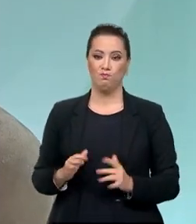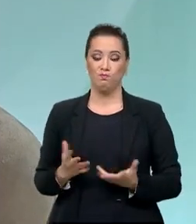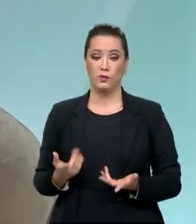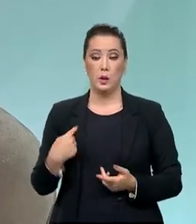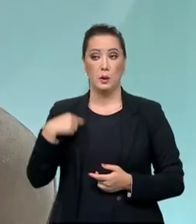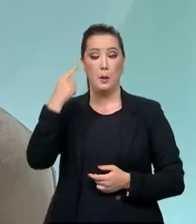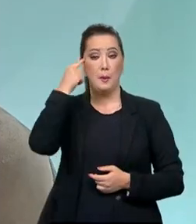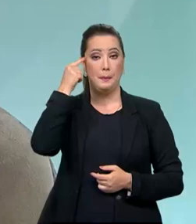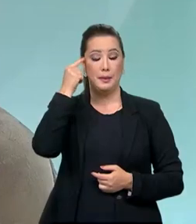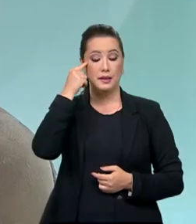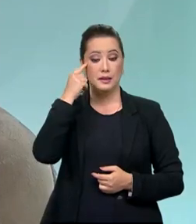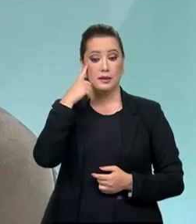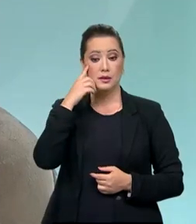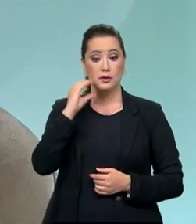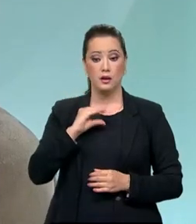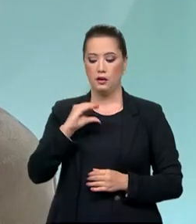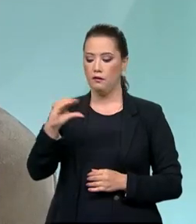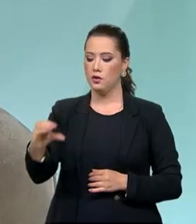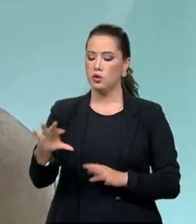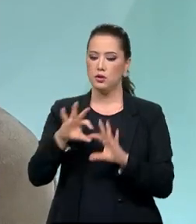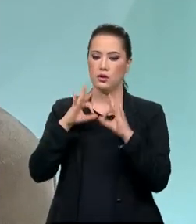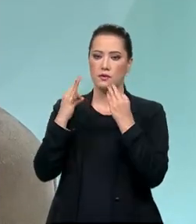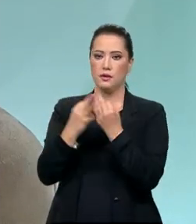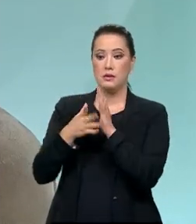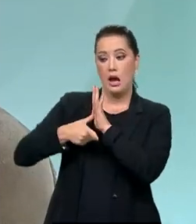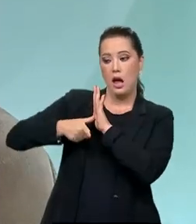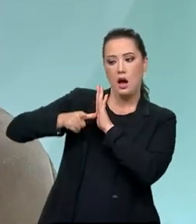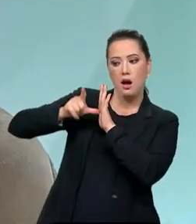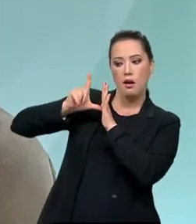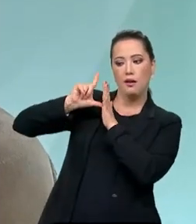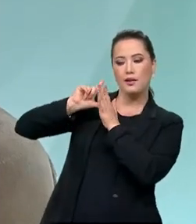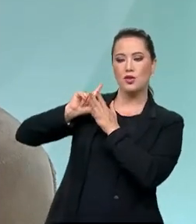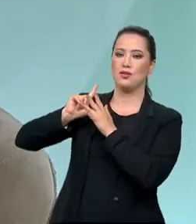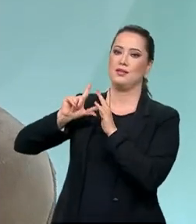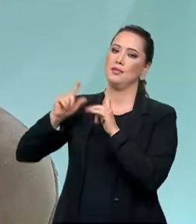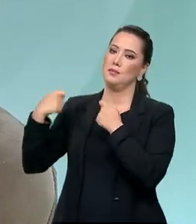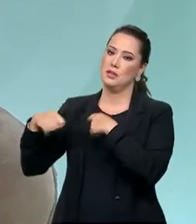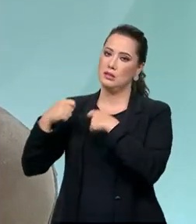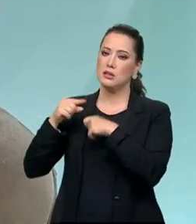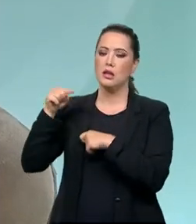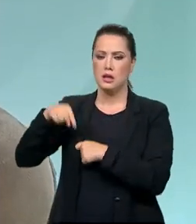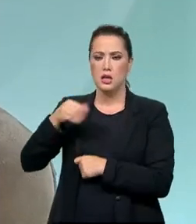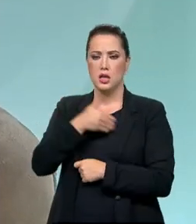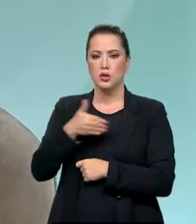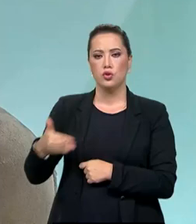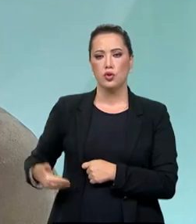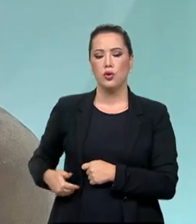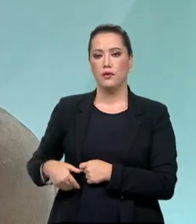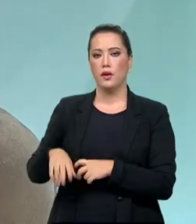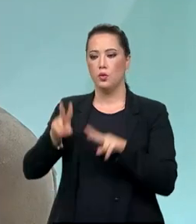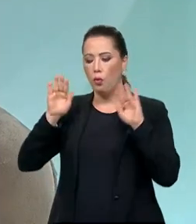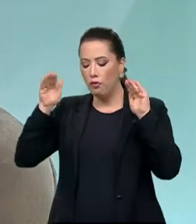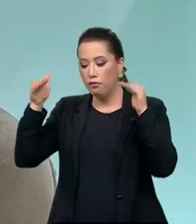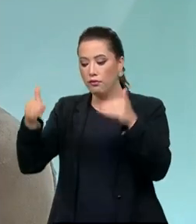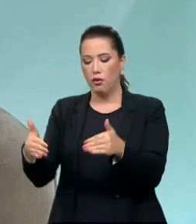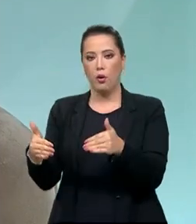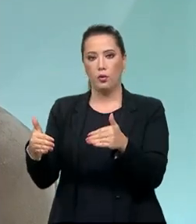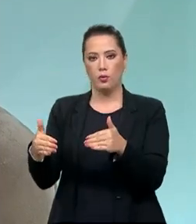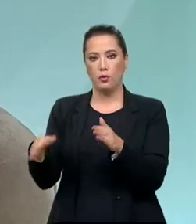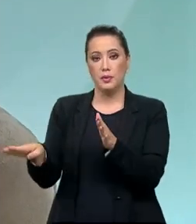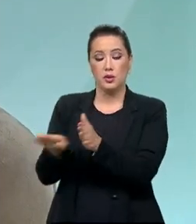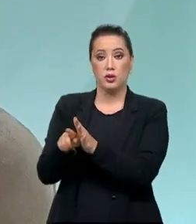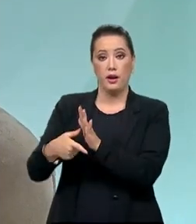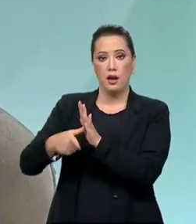penso que a família, investir na família é a prevenção da prevenção. E esse governo, ele está olhando para essa prevenção para chegar antes